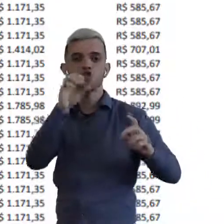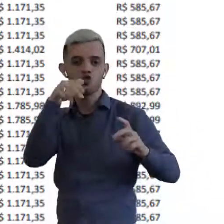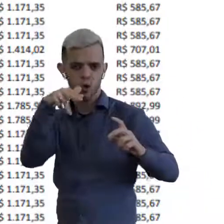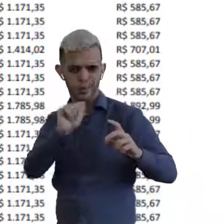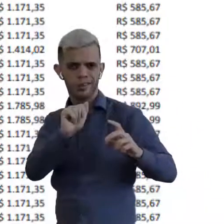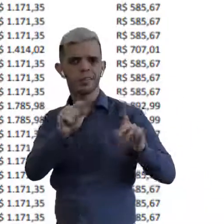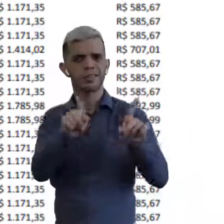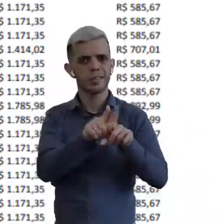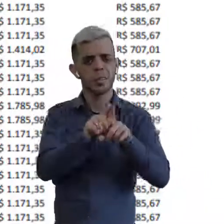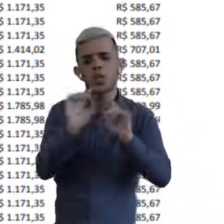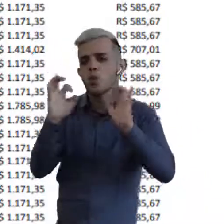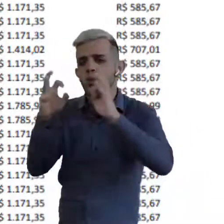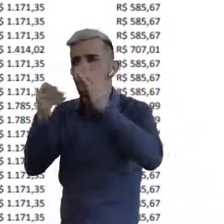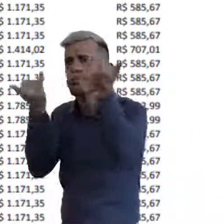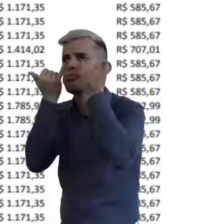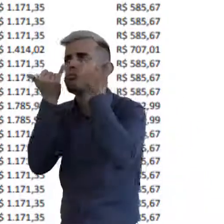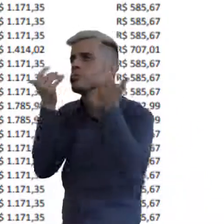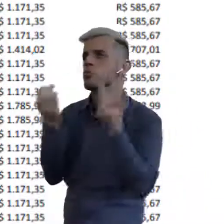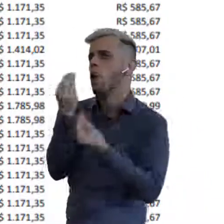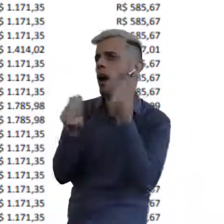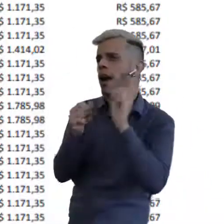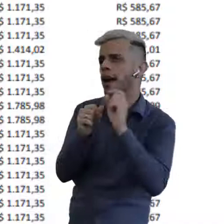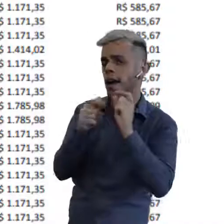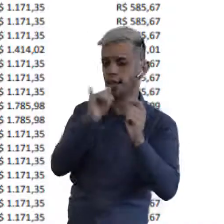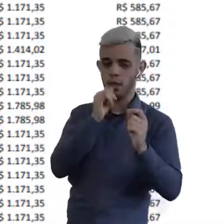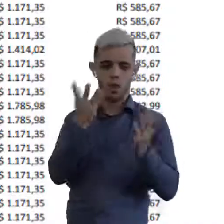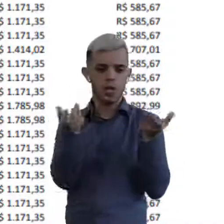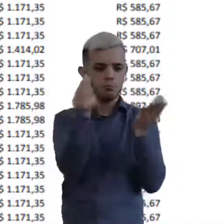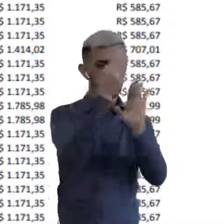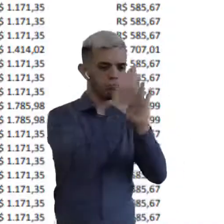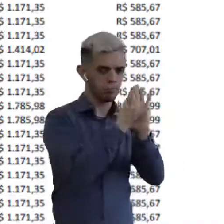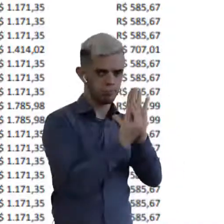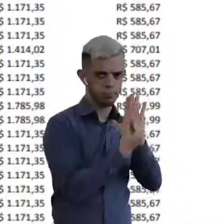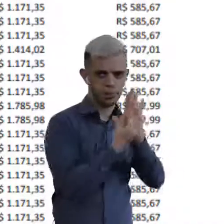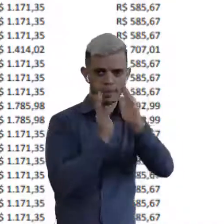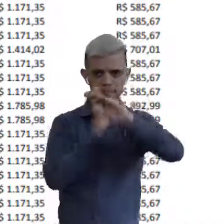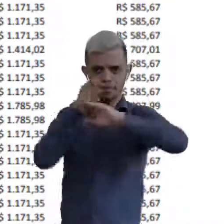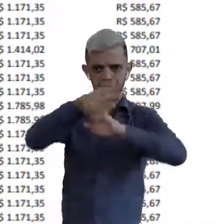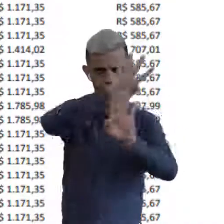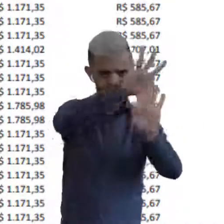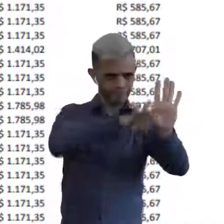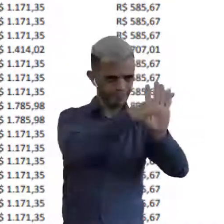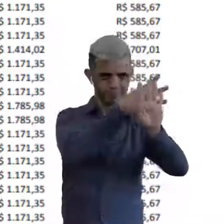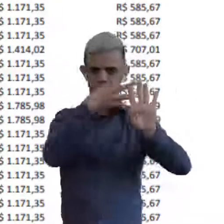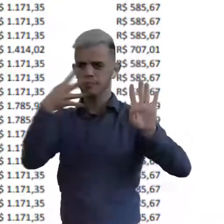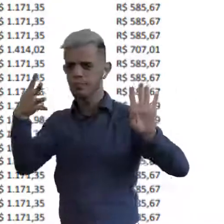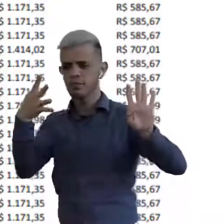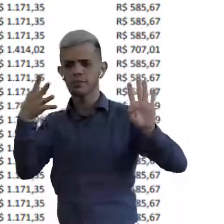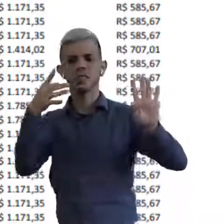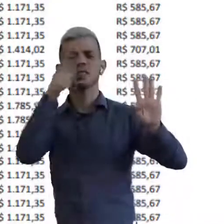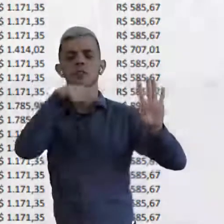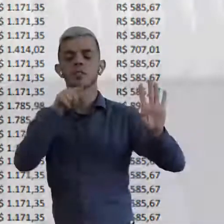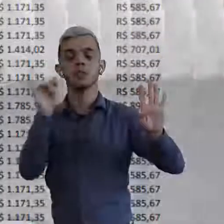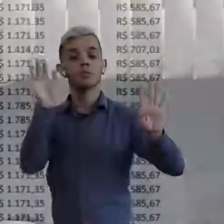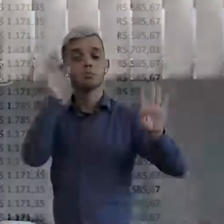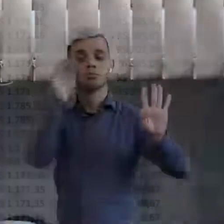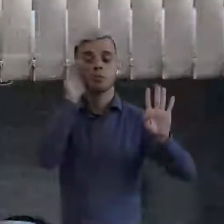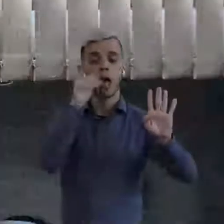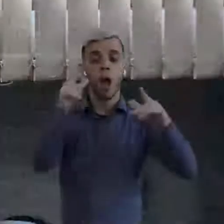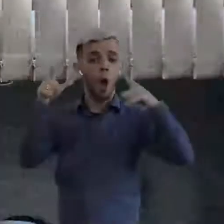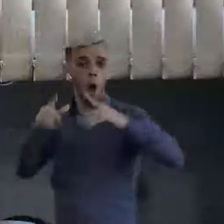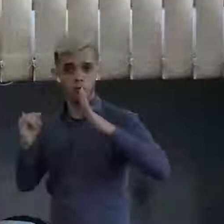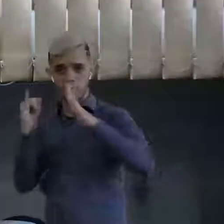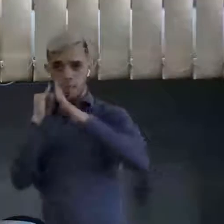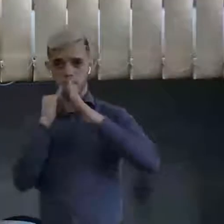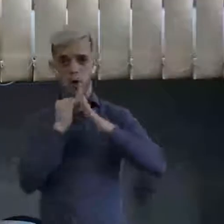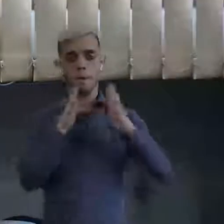o EU e o quarteirão. Com essas informações, ela vai entrar naquela, numa planilha e ali ela vai localizar o